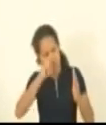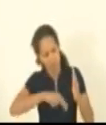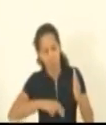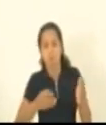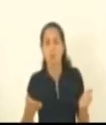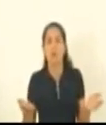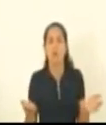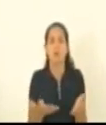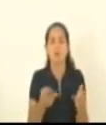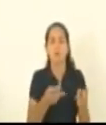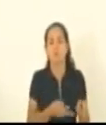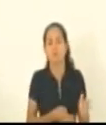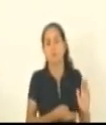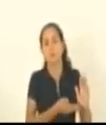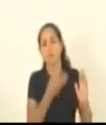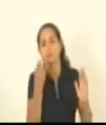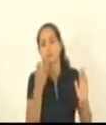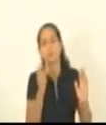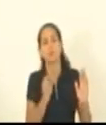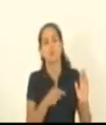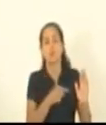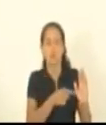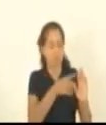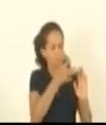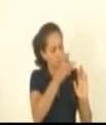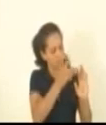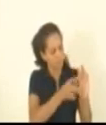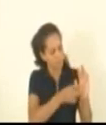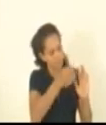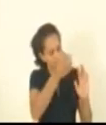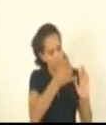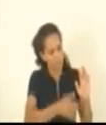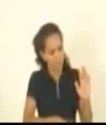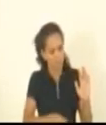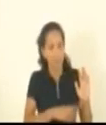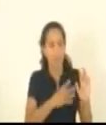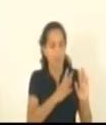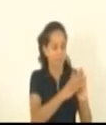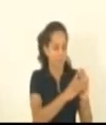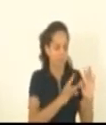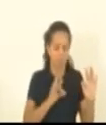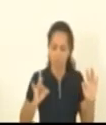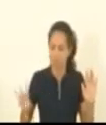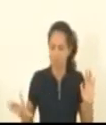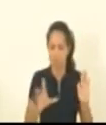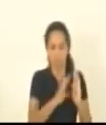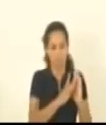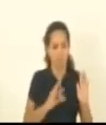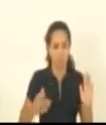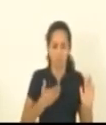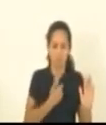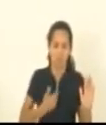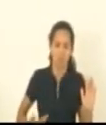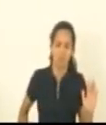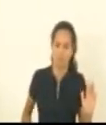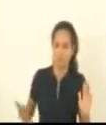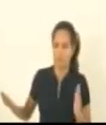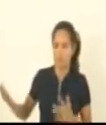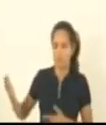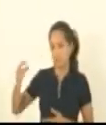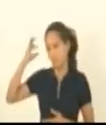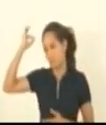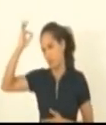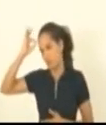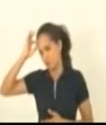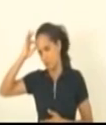vão perceber que é um parecer contra o C contra o V do Governo do Estado diferentemente